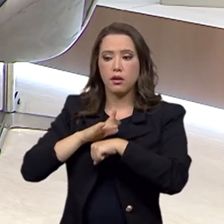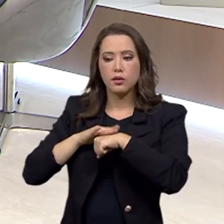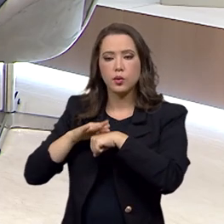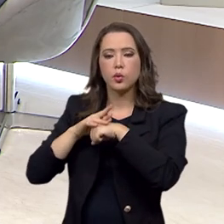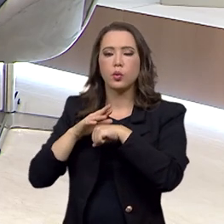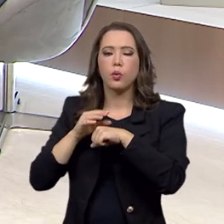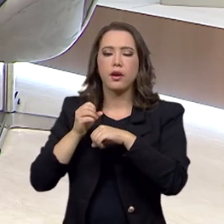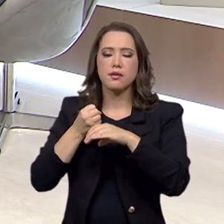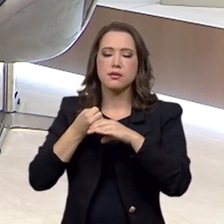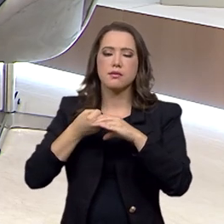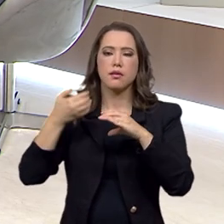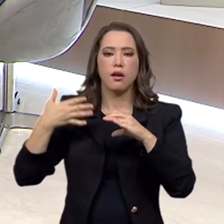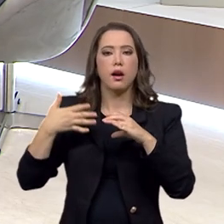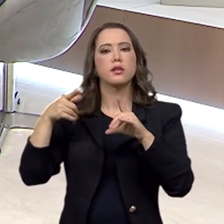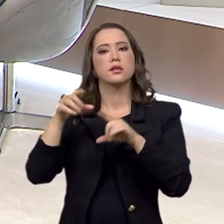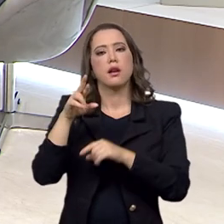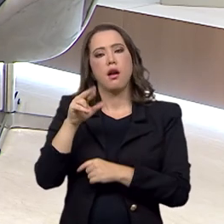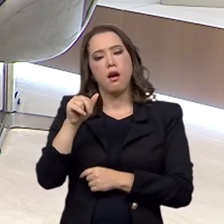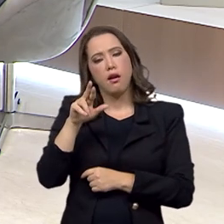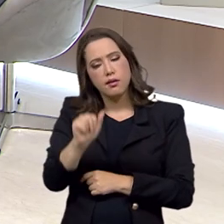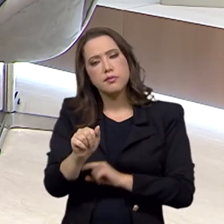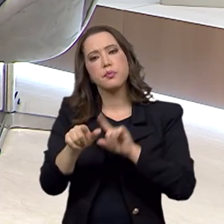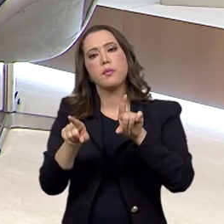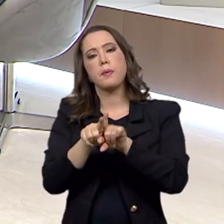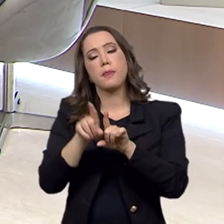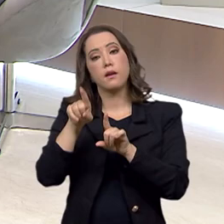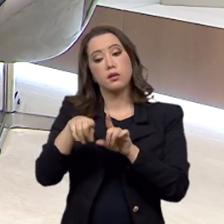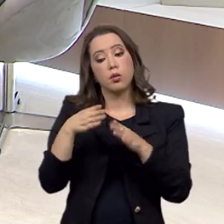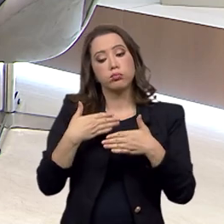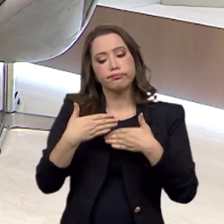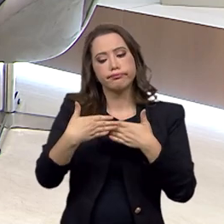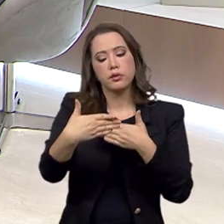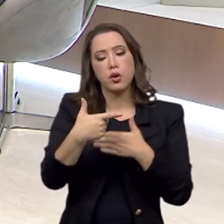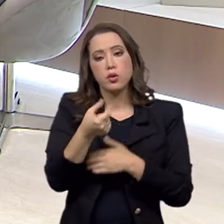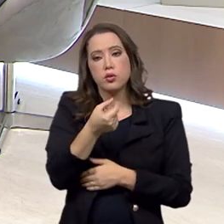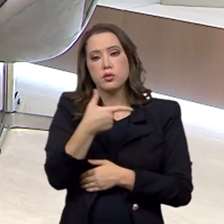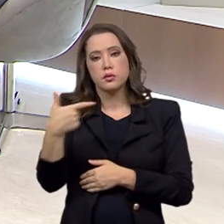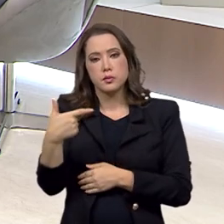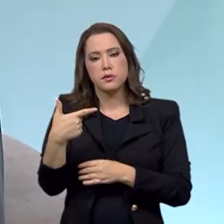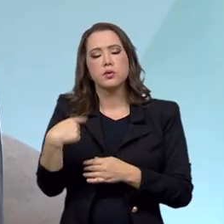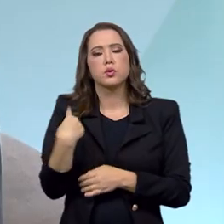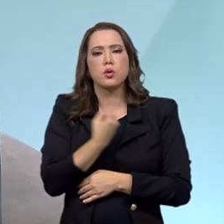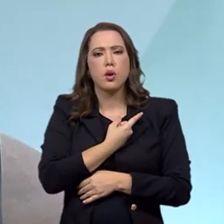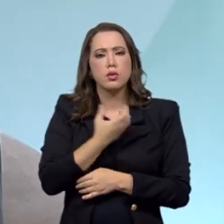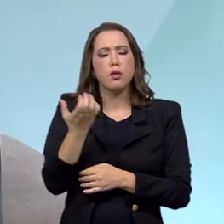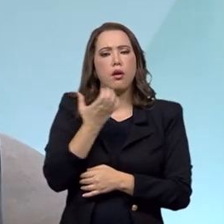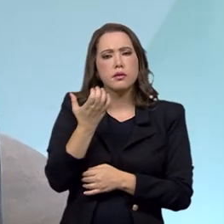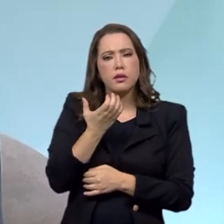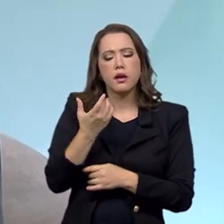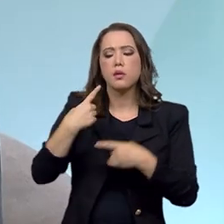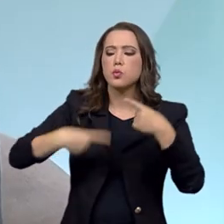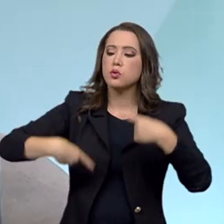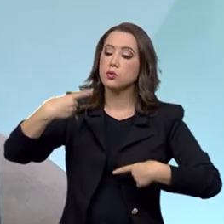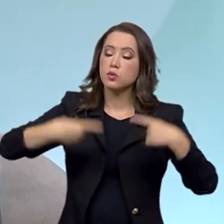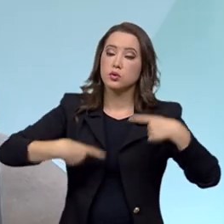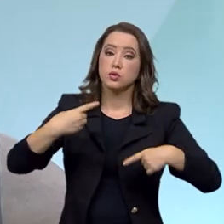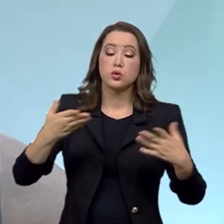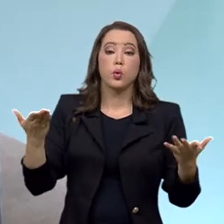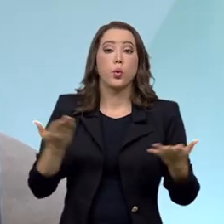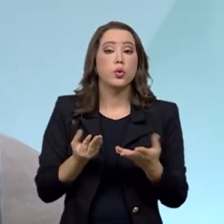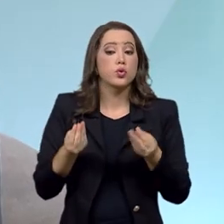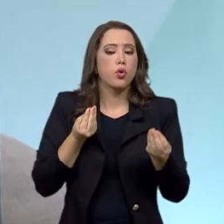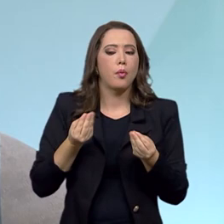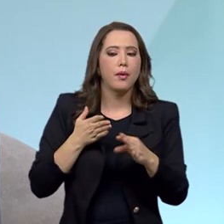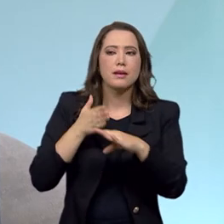Das iniciativas para o ano de 2022, nós temos a pretensão de discutir as pessoas com doenças raras no mercado de